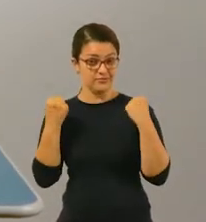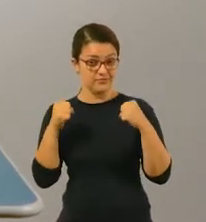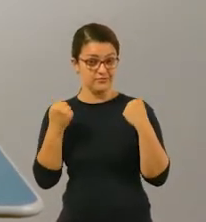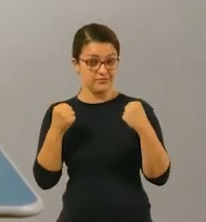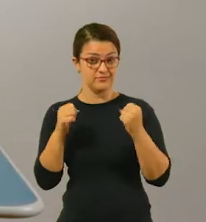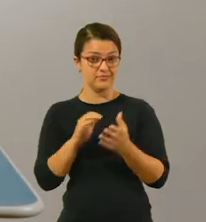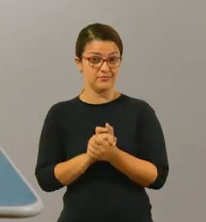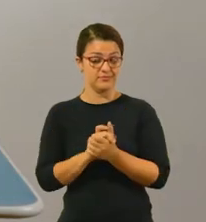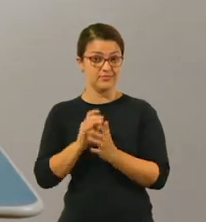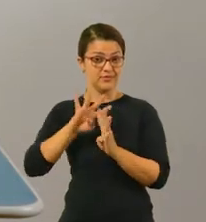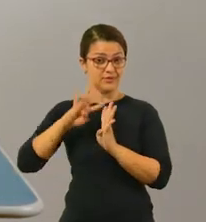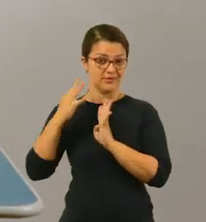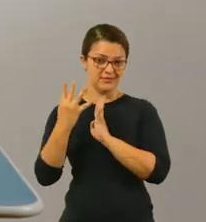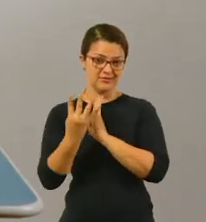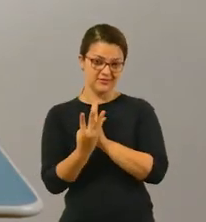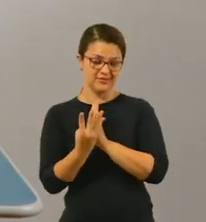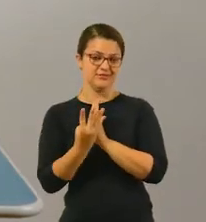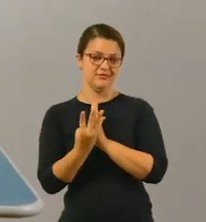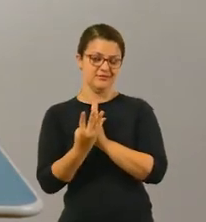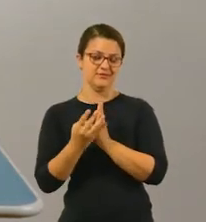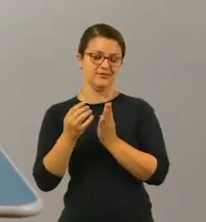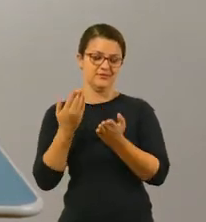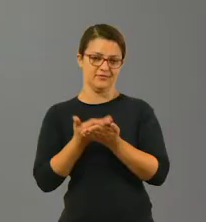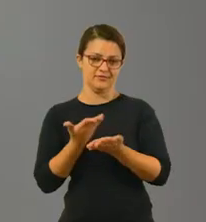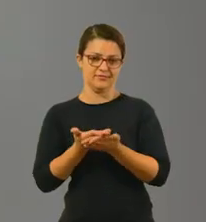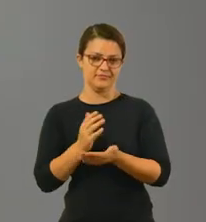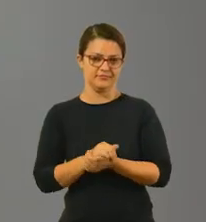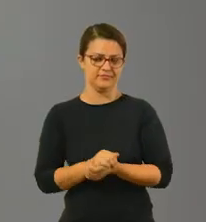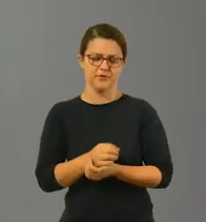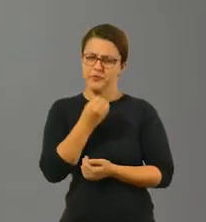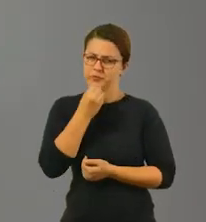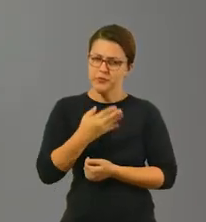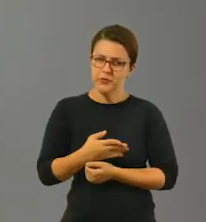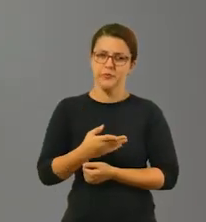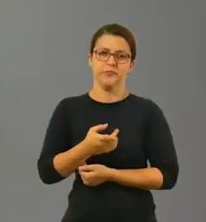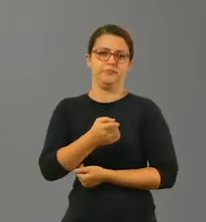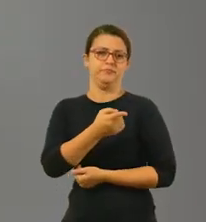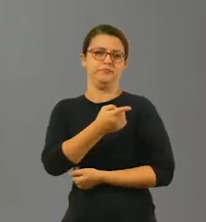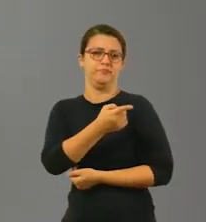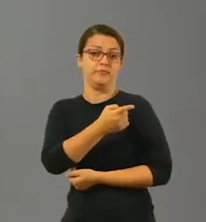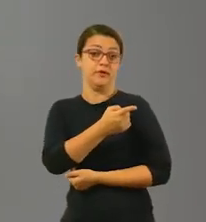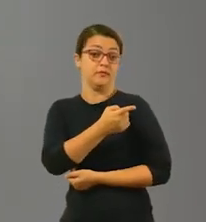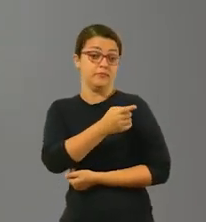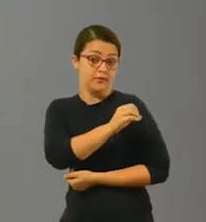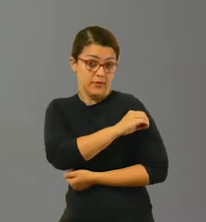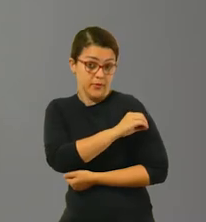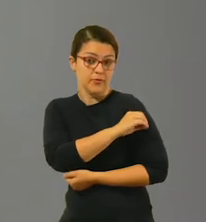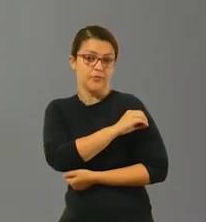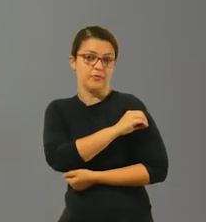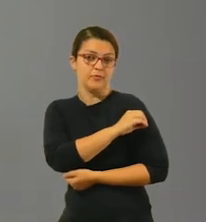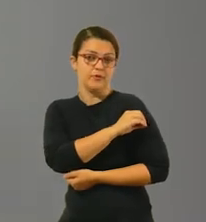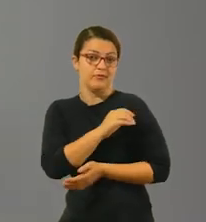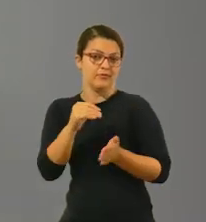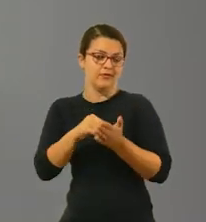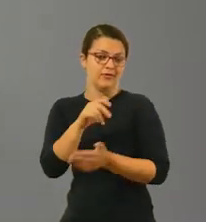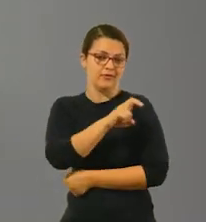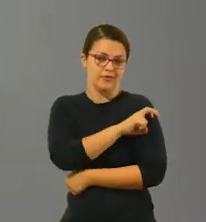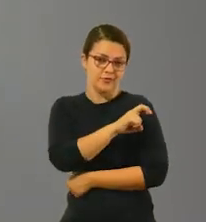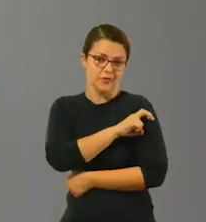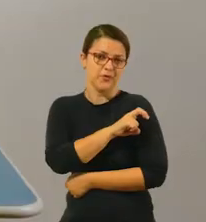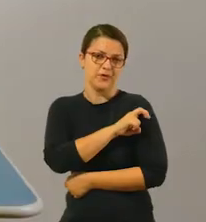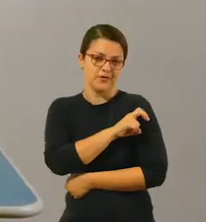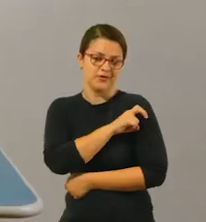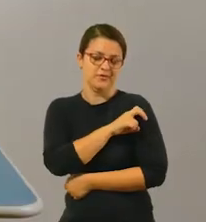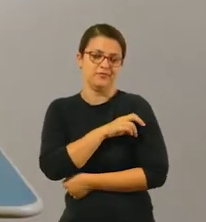de Educação Física que vamos fazer durante a quarentena, tá bom? Essa atividade vai servir muito bem para os alunos do pré 1 até o quinto ano, ok?